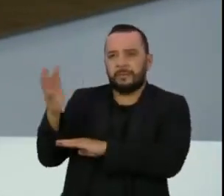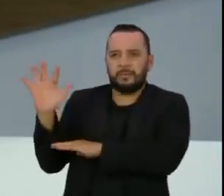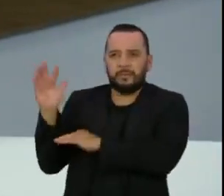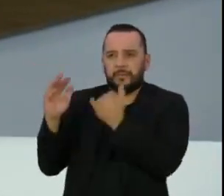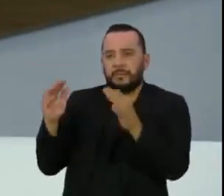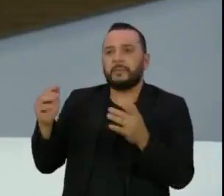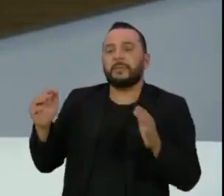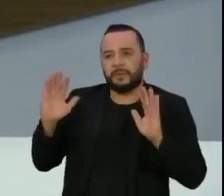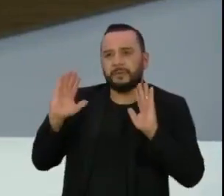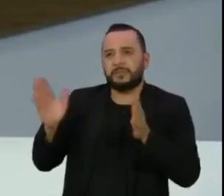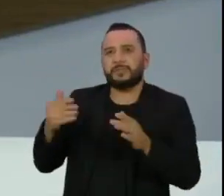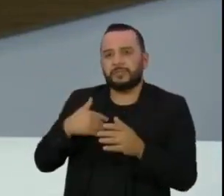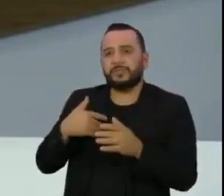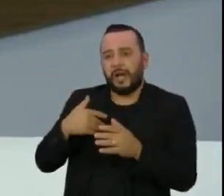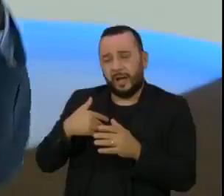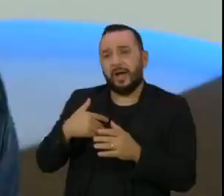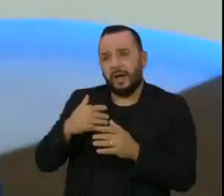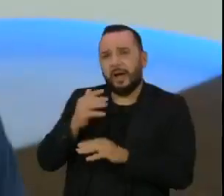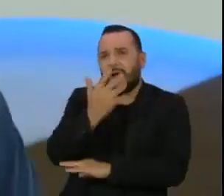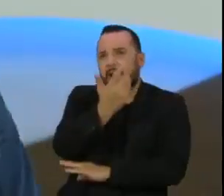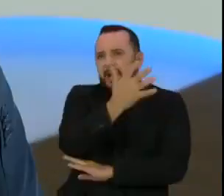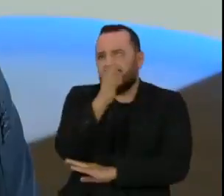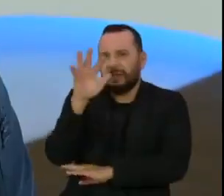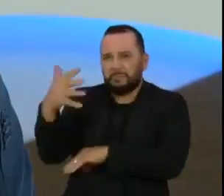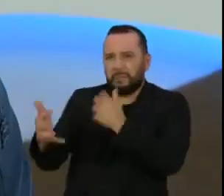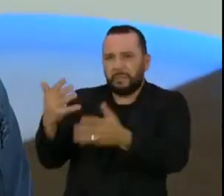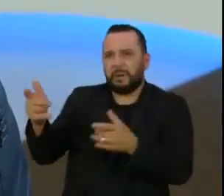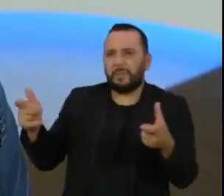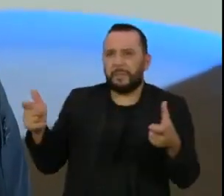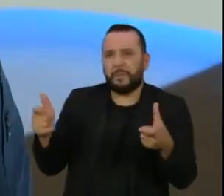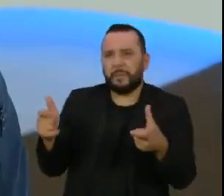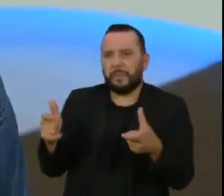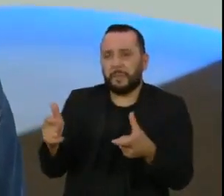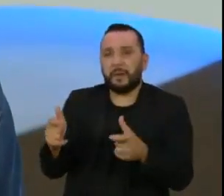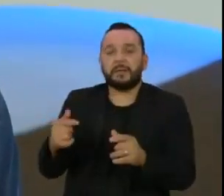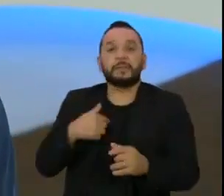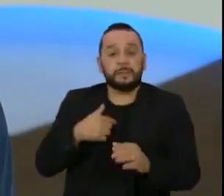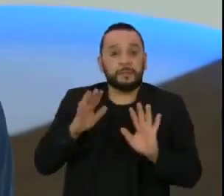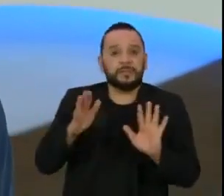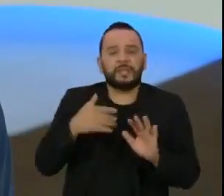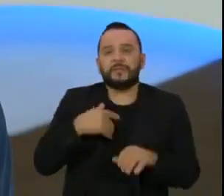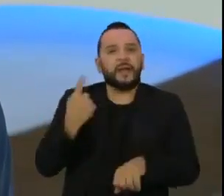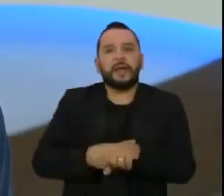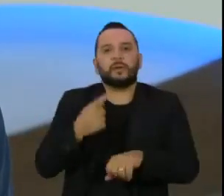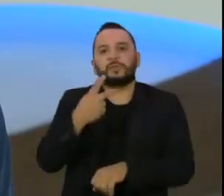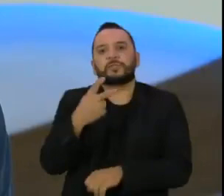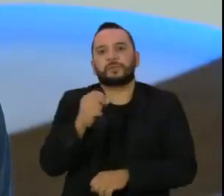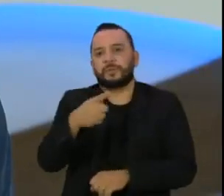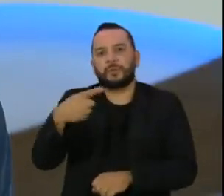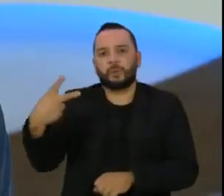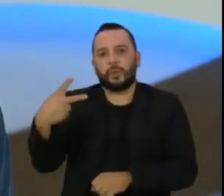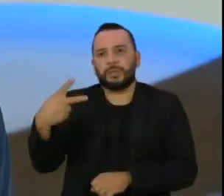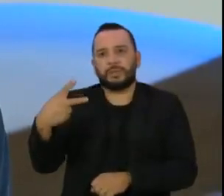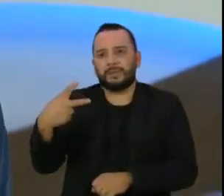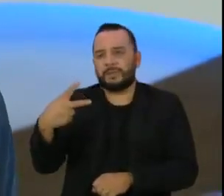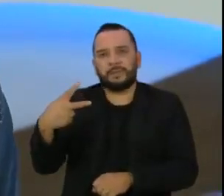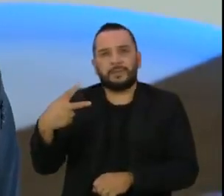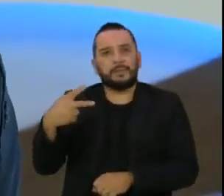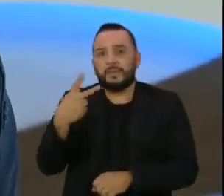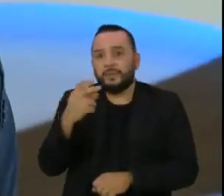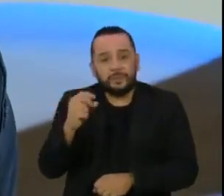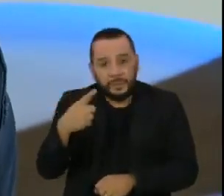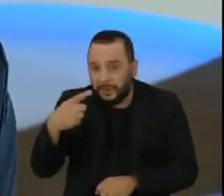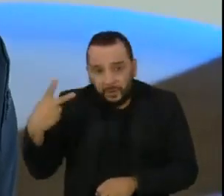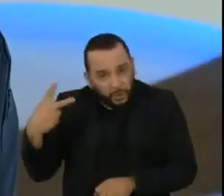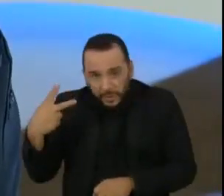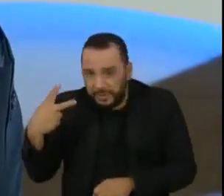em queda, quando? Ou não. Ué, de quando que é essa lei? Sabe quando foi o menor índice? De em vigor? tivemos? 2012. Depois, foi só subir. Com